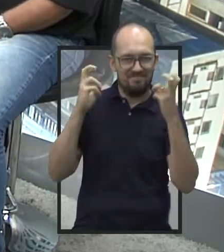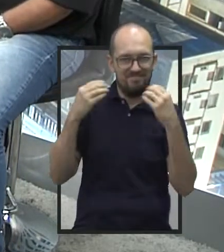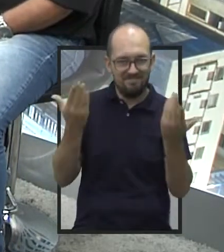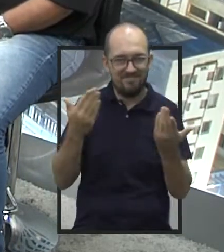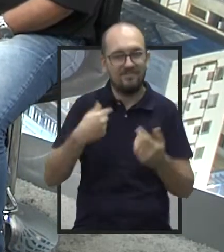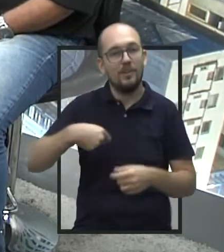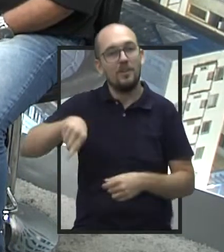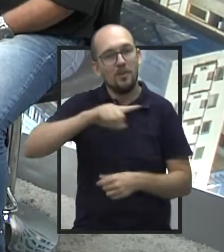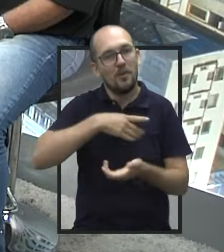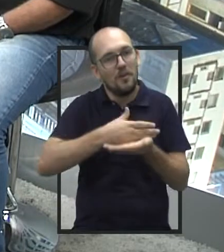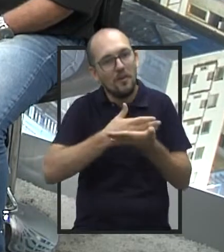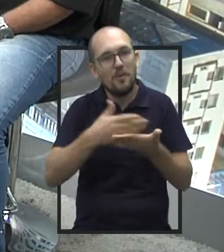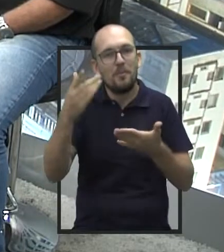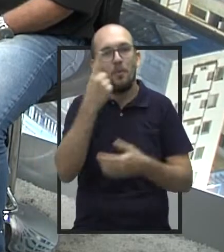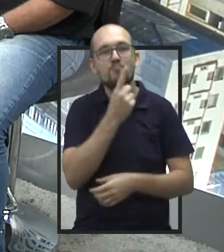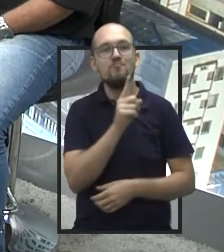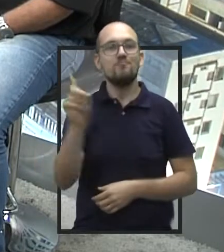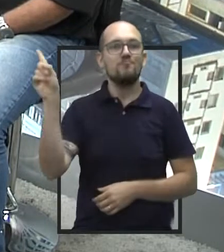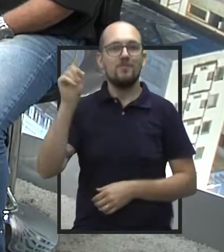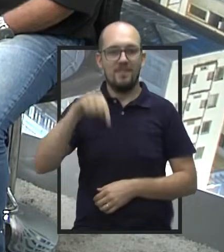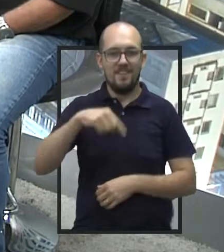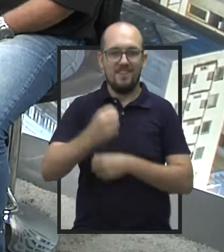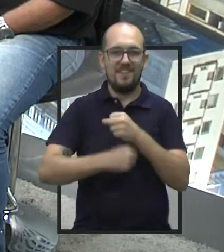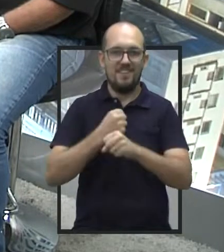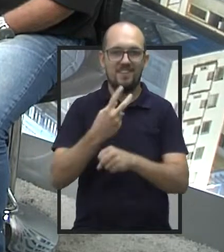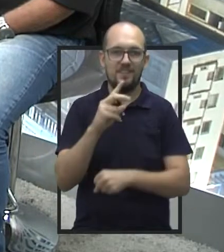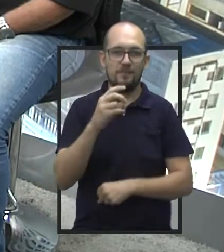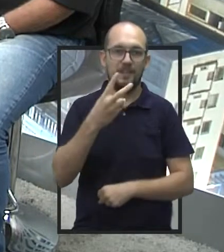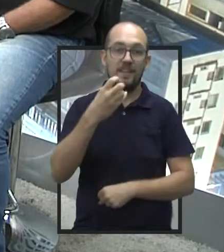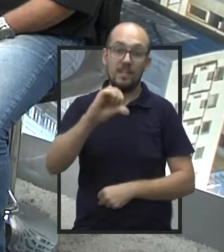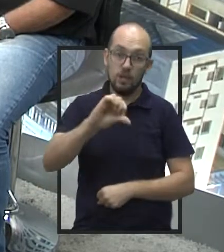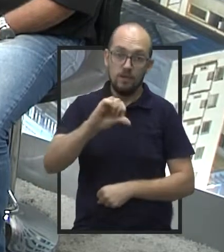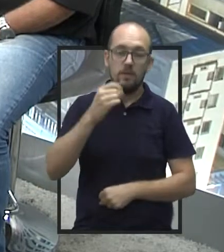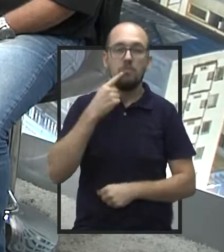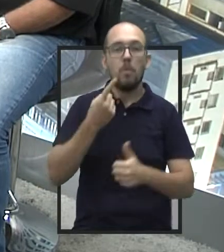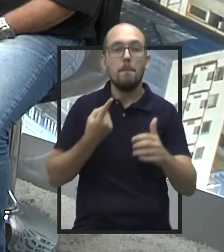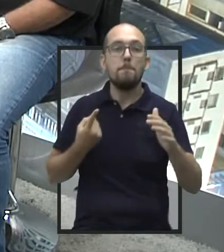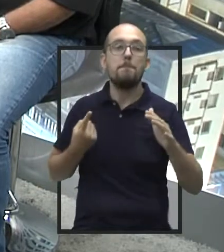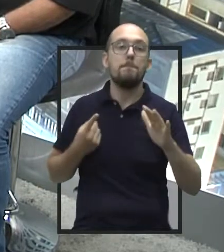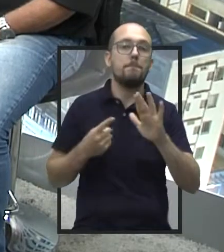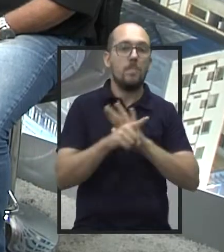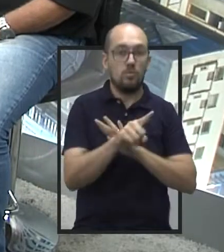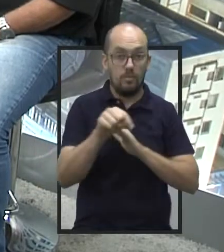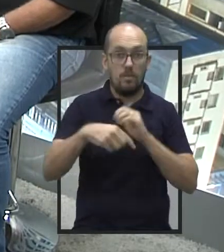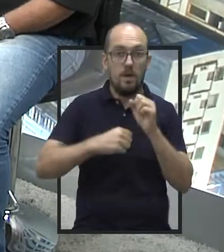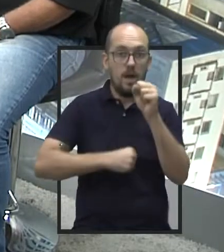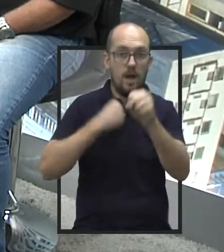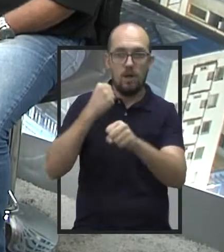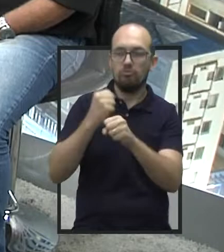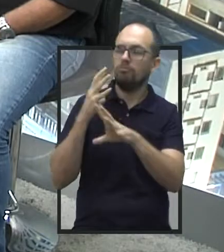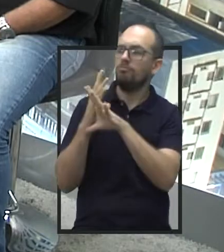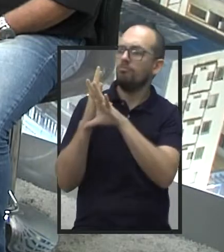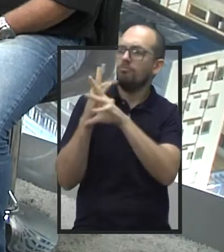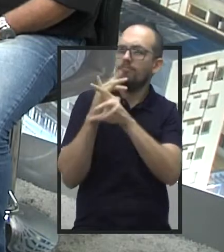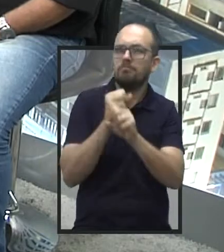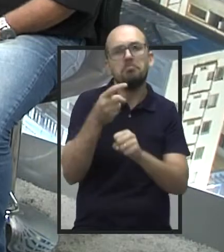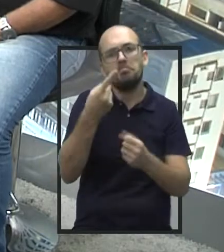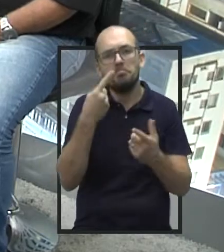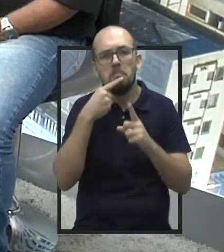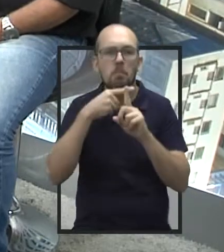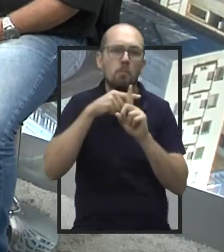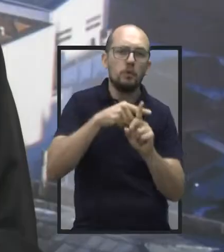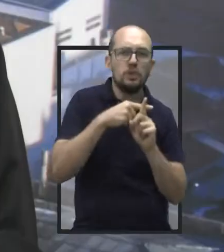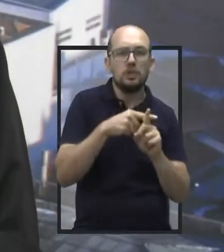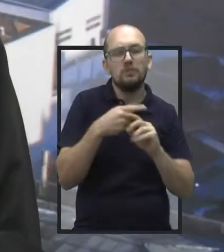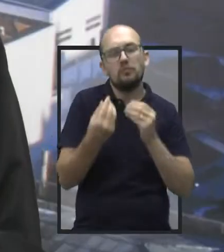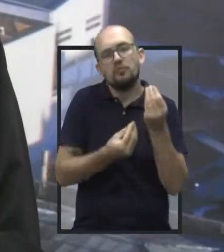a gente abre então esta última rodada de 2019 com a seguinte pergunta. Esse ano foi positivo, vereador? Como é que o senhor classifica? Olha,